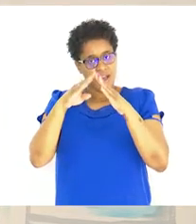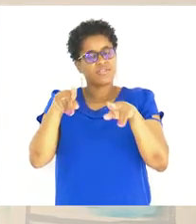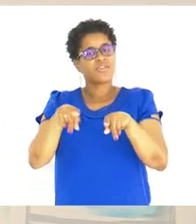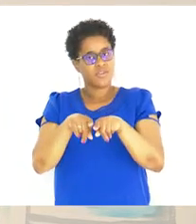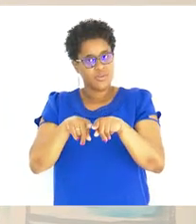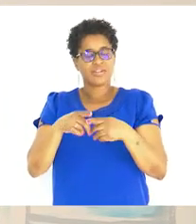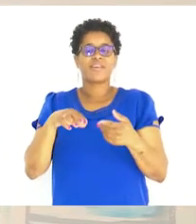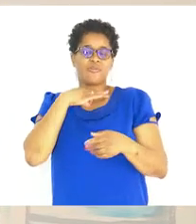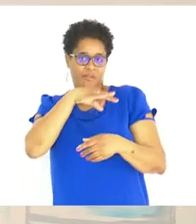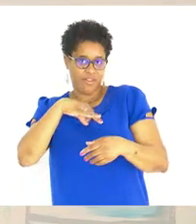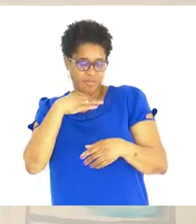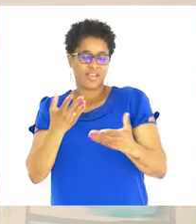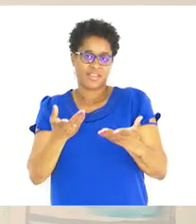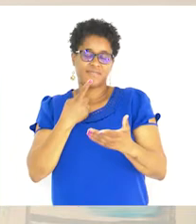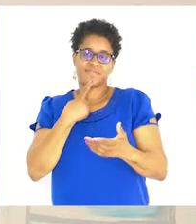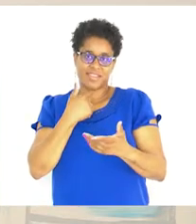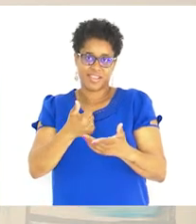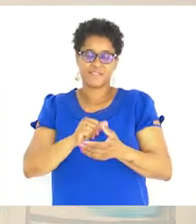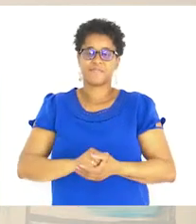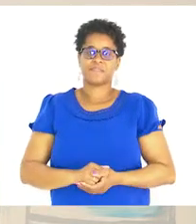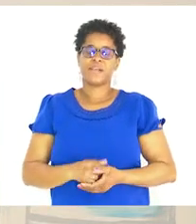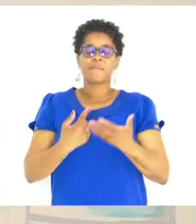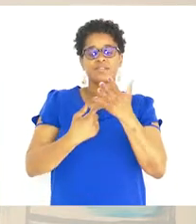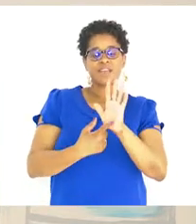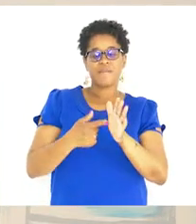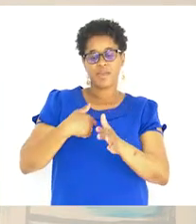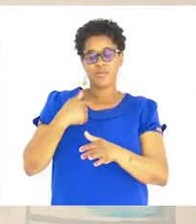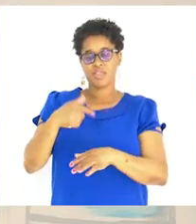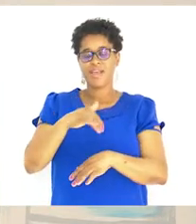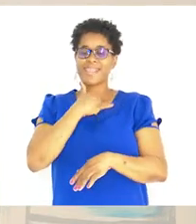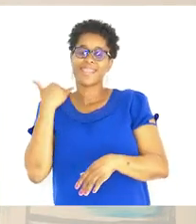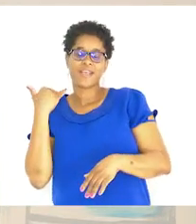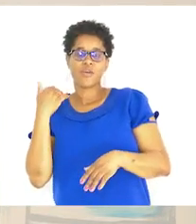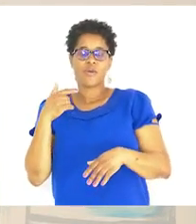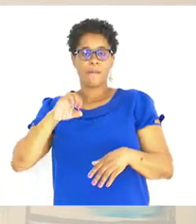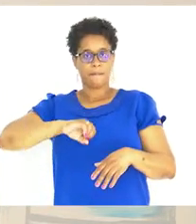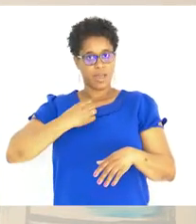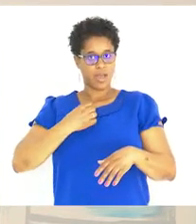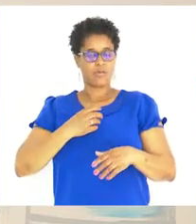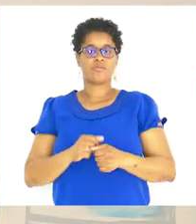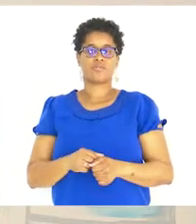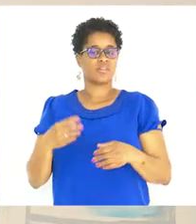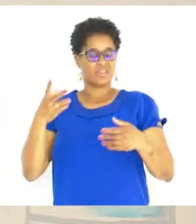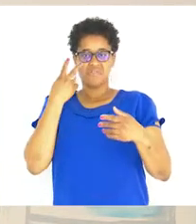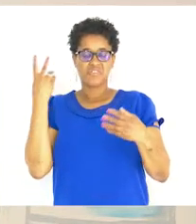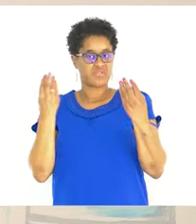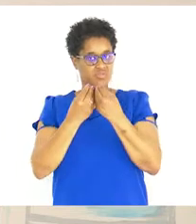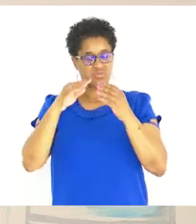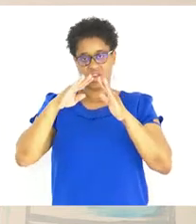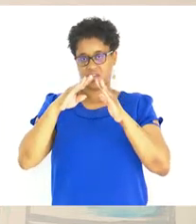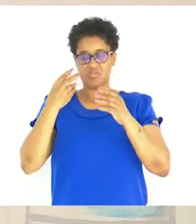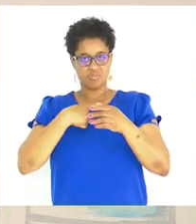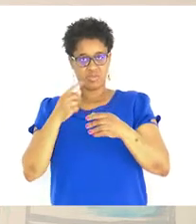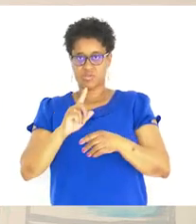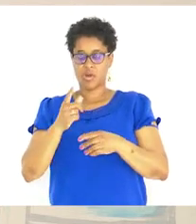Família Certo? E por exemplo Eu tenho Meu tio Ele não mora juntamente Comigo Mas o meu